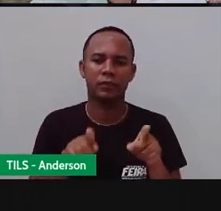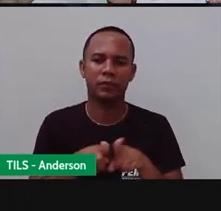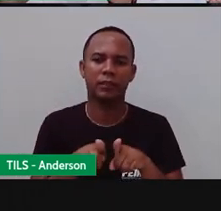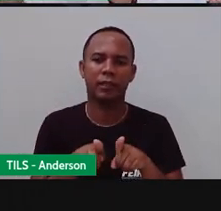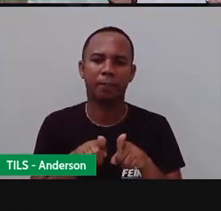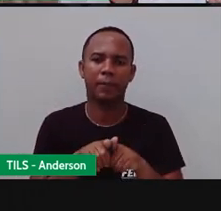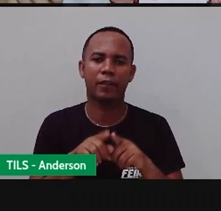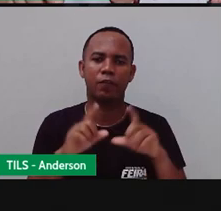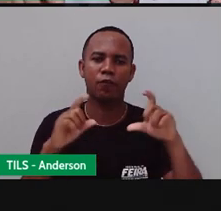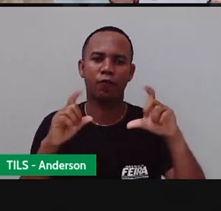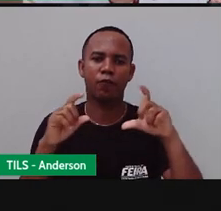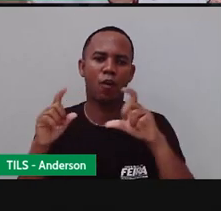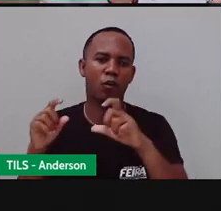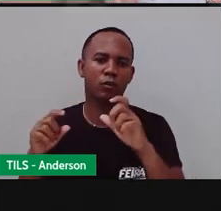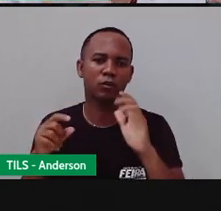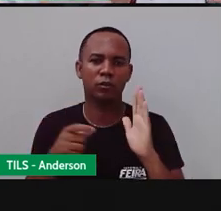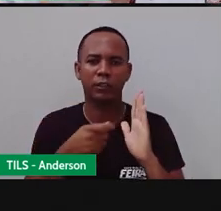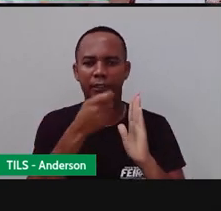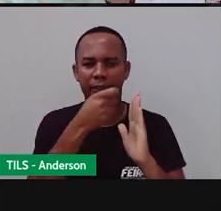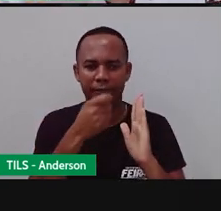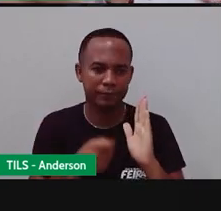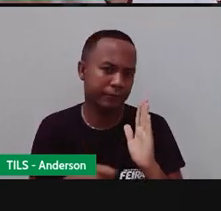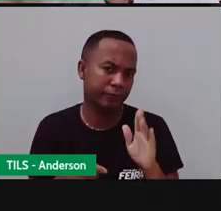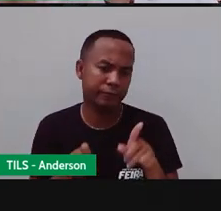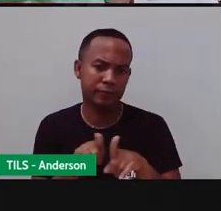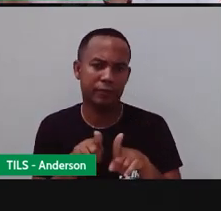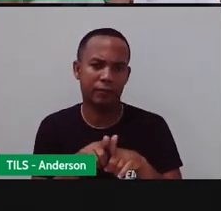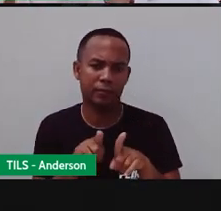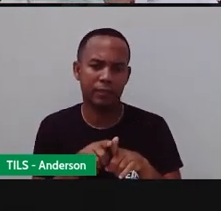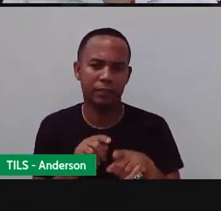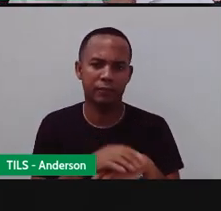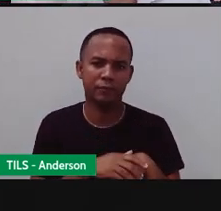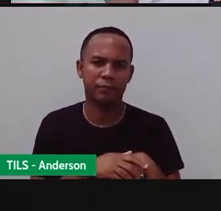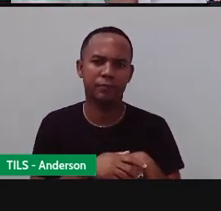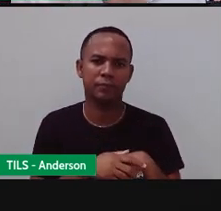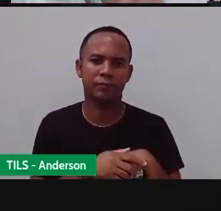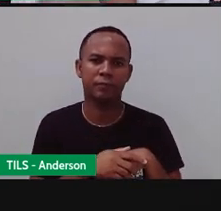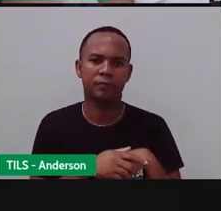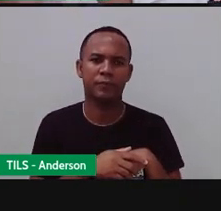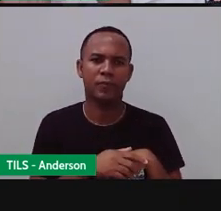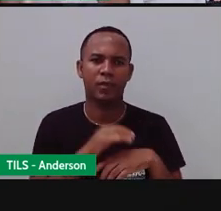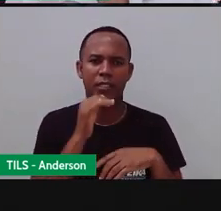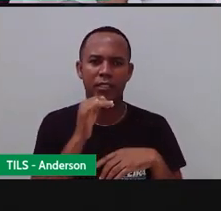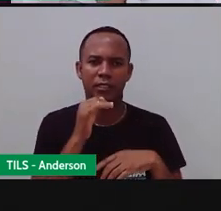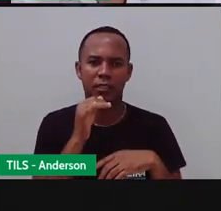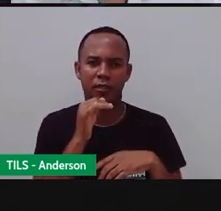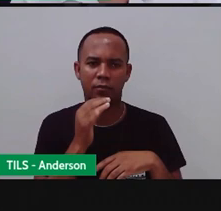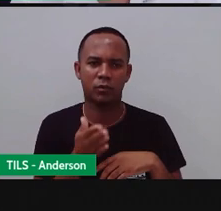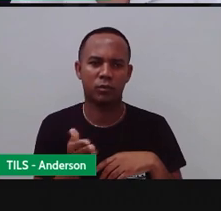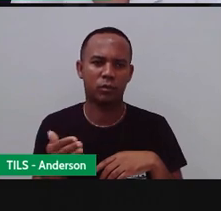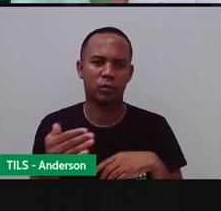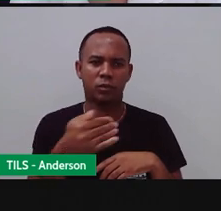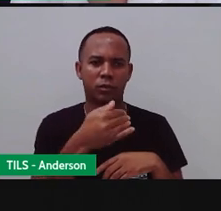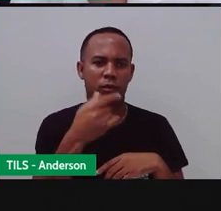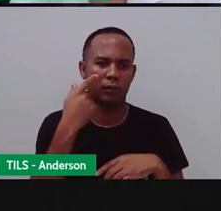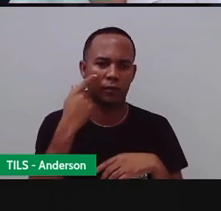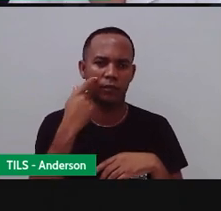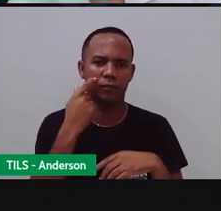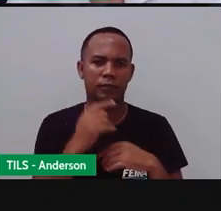não isso? Esse que está aí, e um outro, que é o nosso atual, que a gente passa por lá e visualiza.